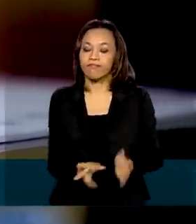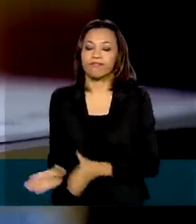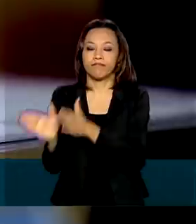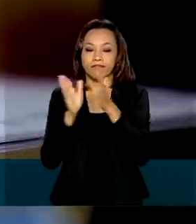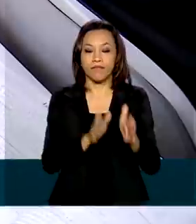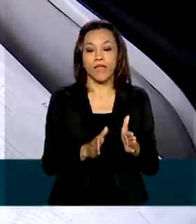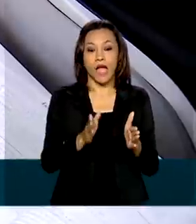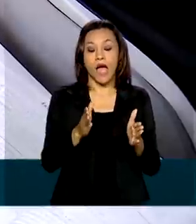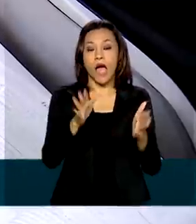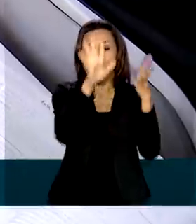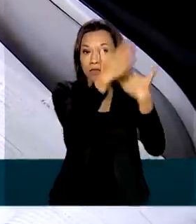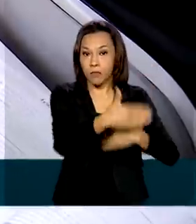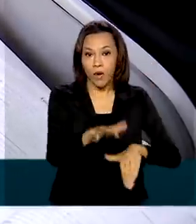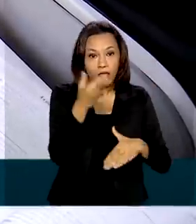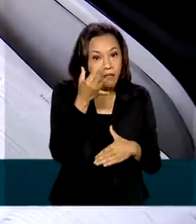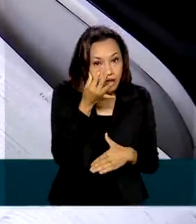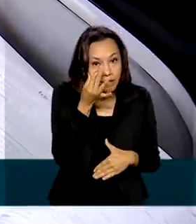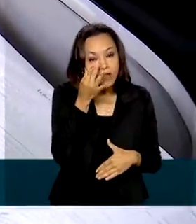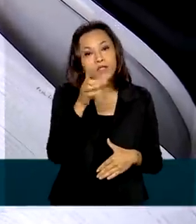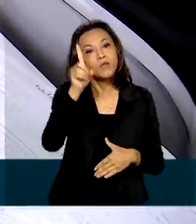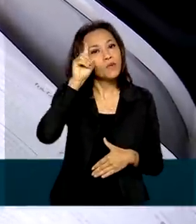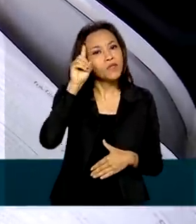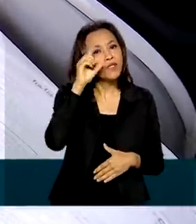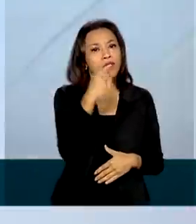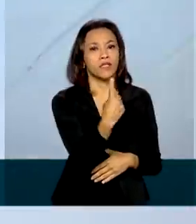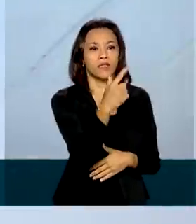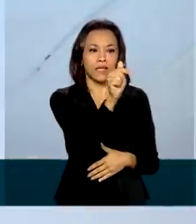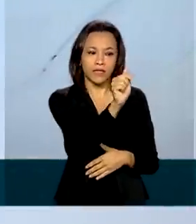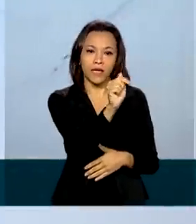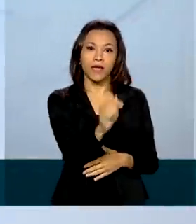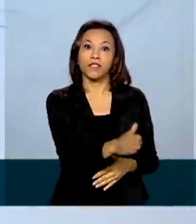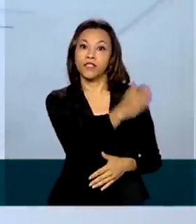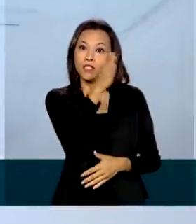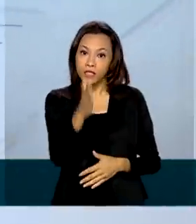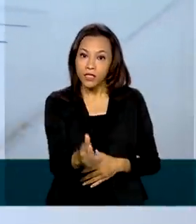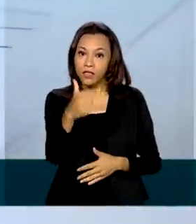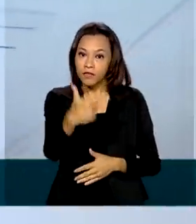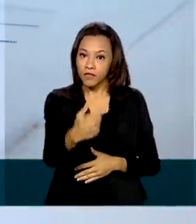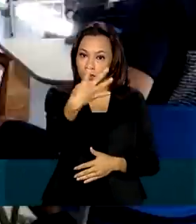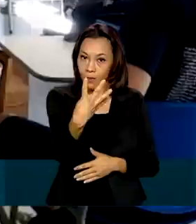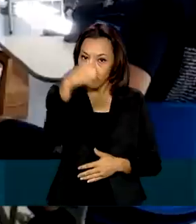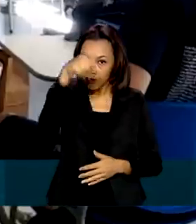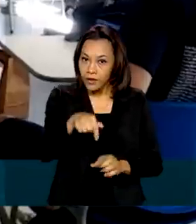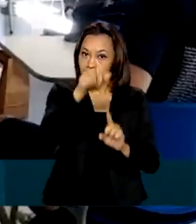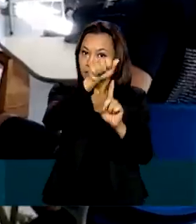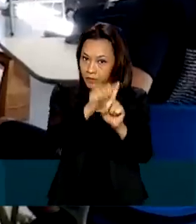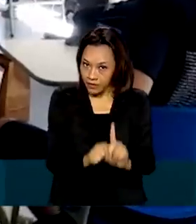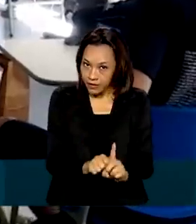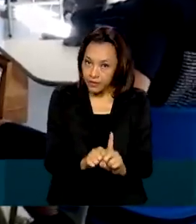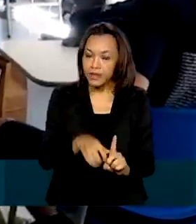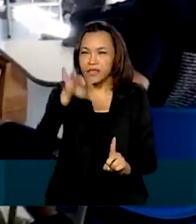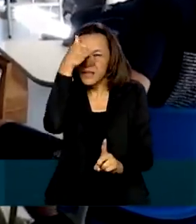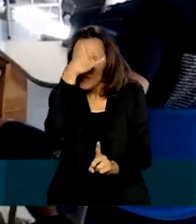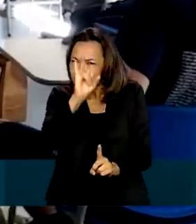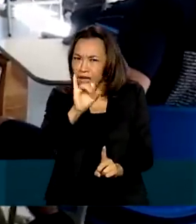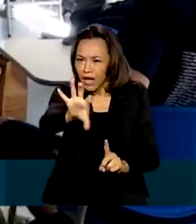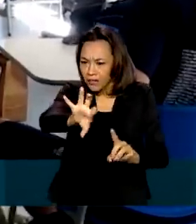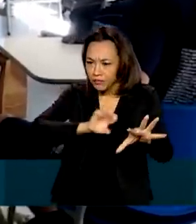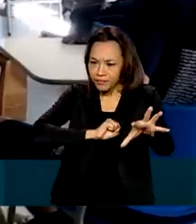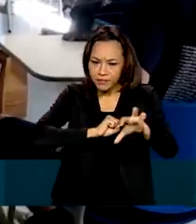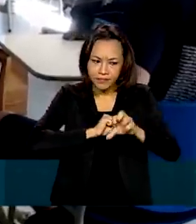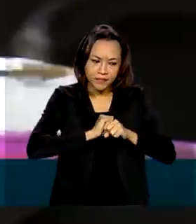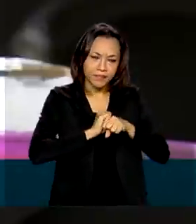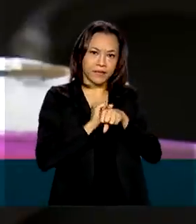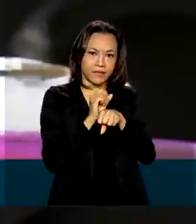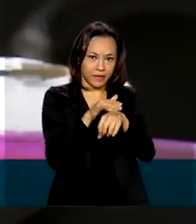presenciais serão realizadas nos dias 17 e 24 deste mês. E para evitar a transmissão do novo